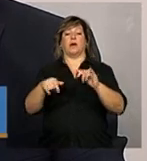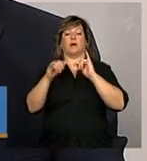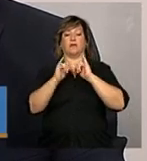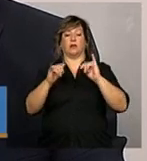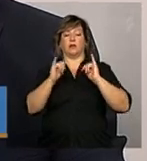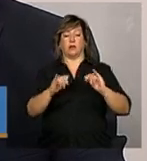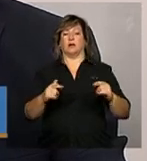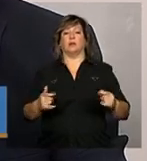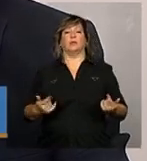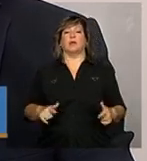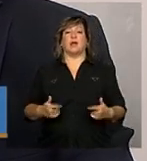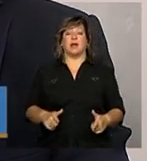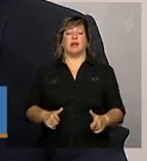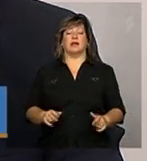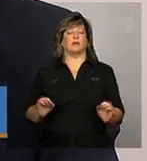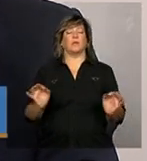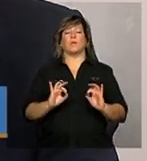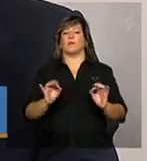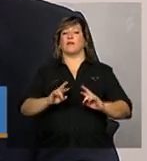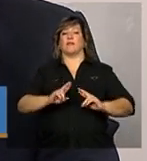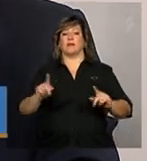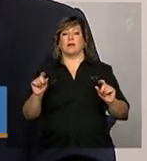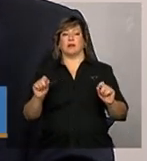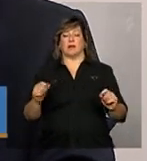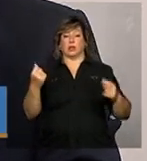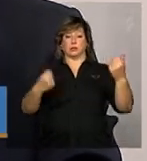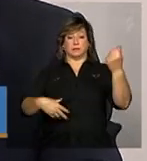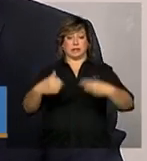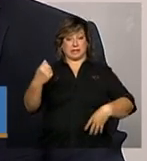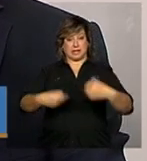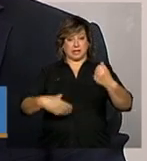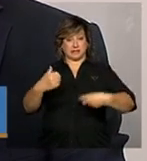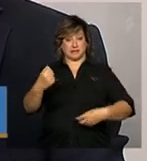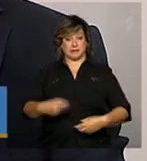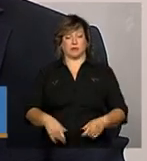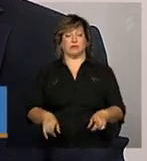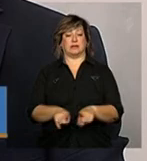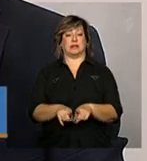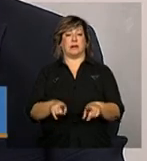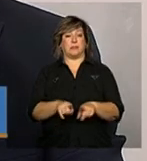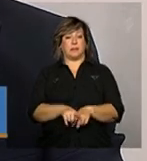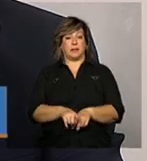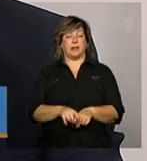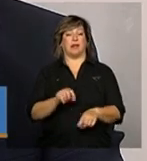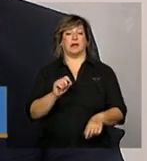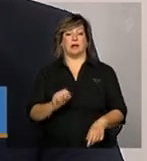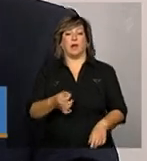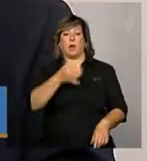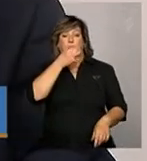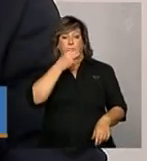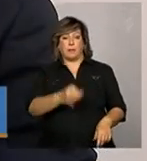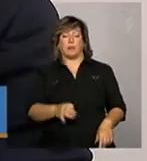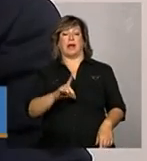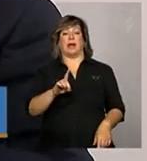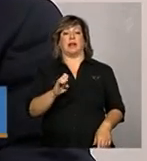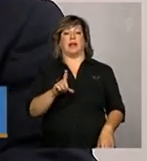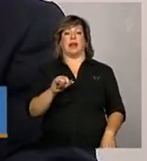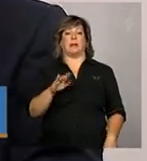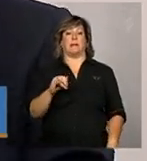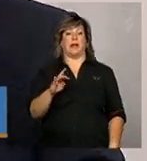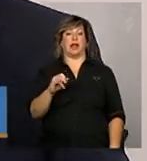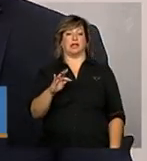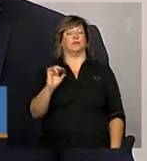haverá nenhuma diferença entre a prestação de contas e o parecer deliberativo sobre essas contas nos anos